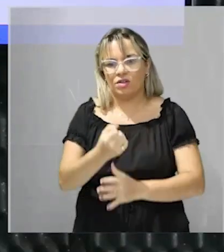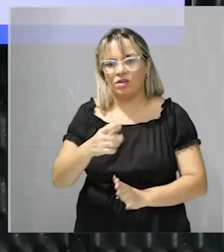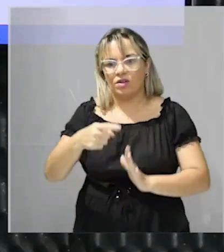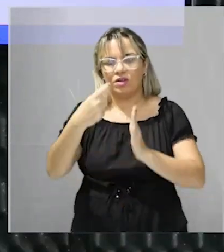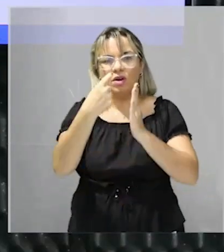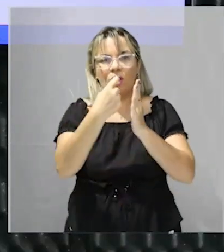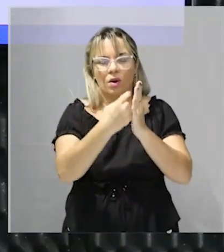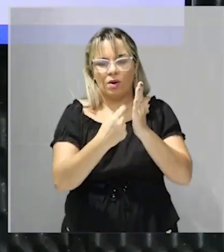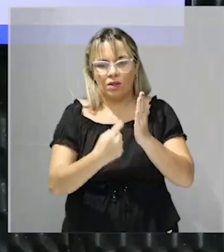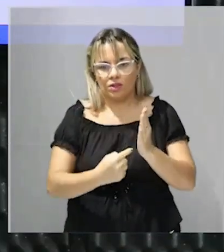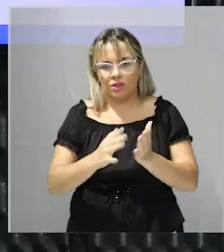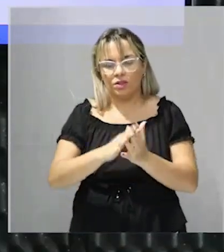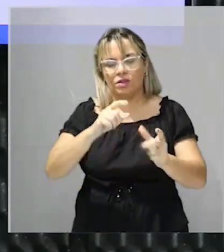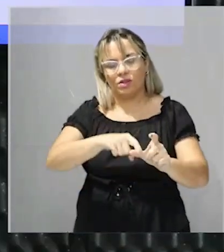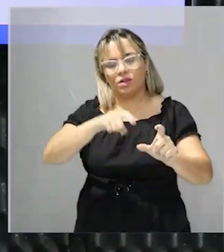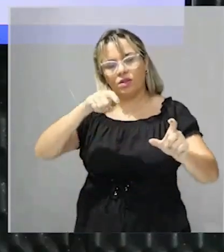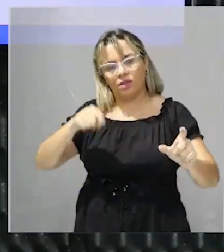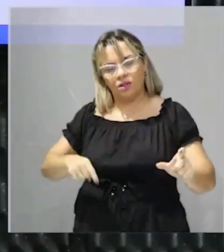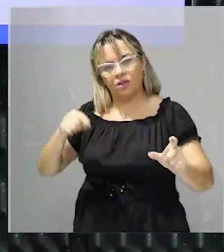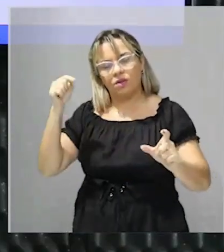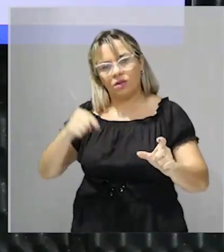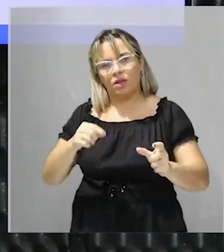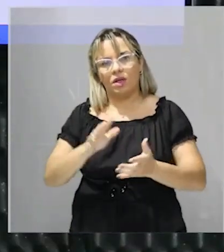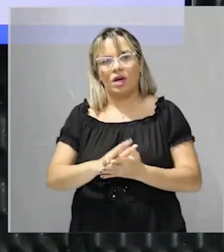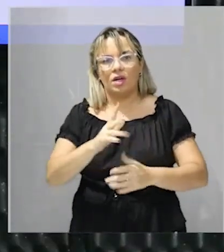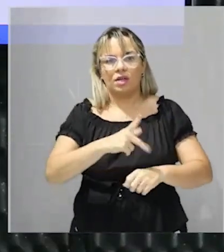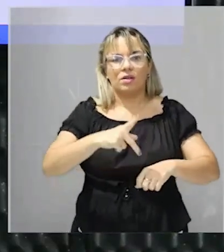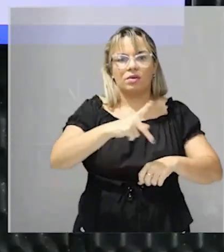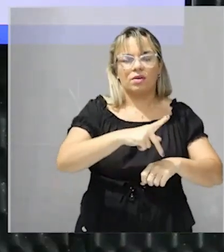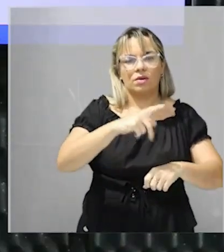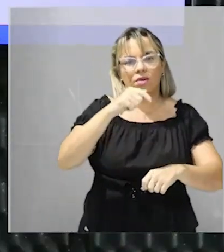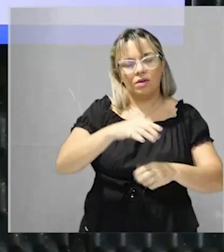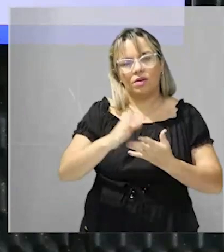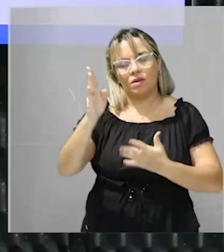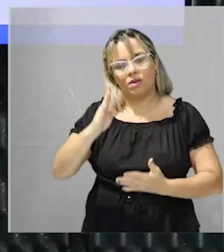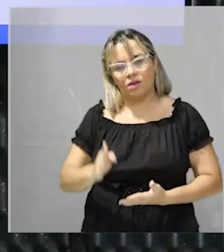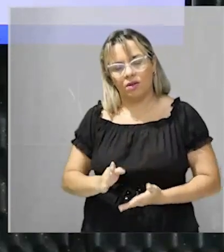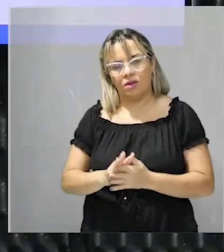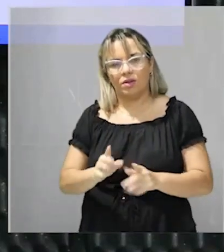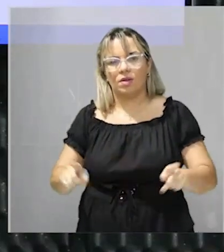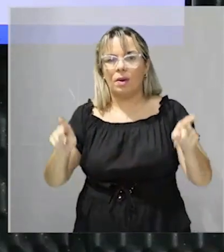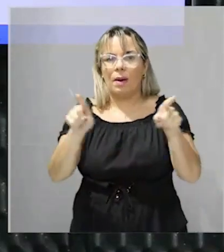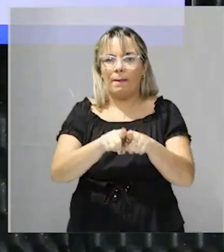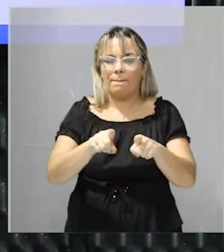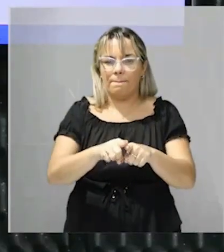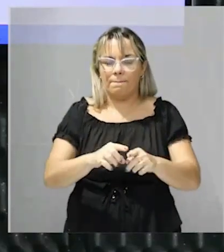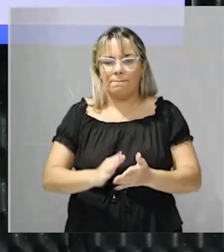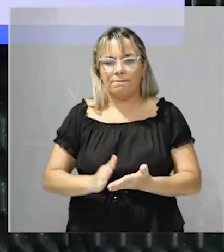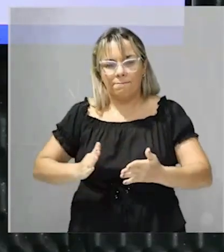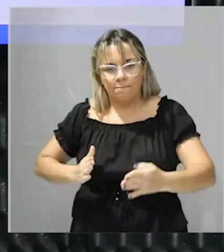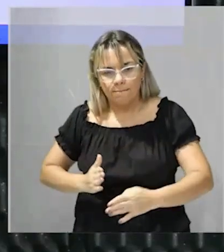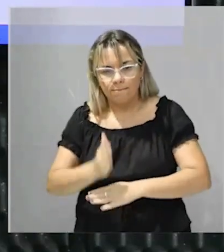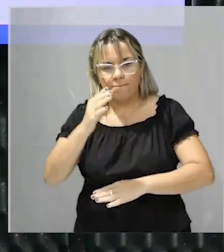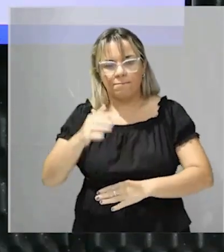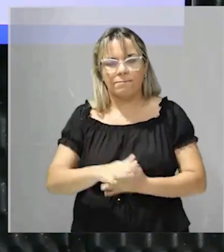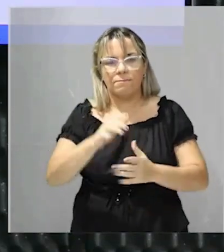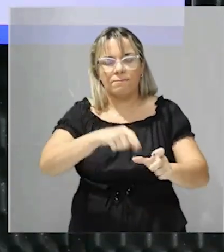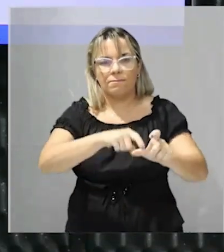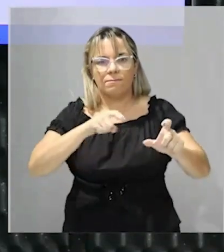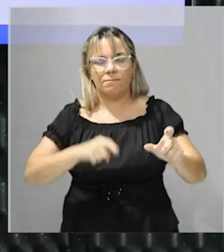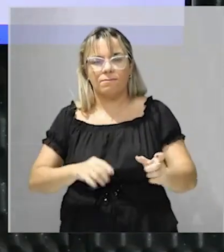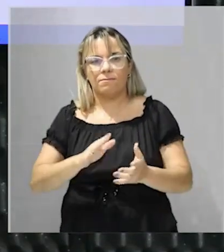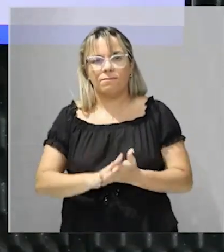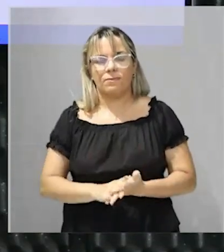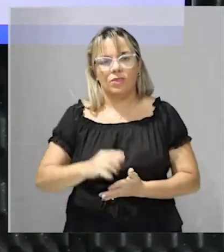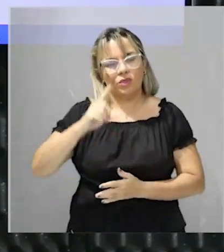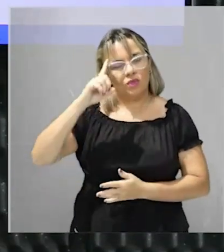como a abertura dos portos que deu o pontapé inicial para a independência política que se consolidou no 7 de setembro